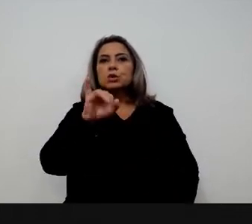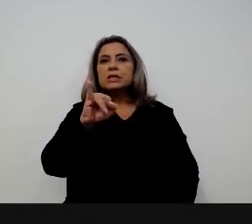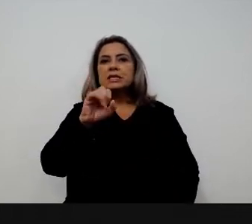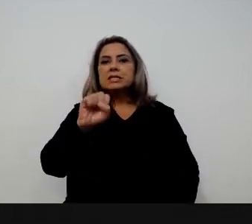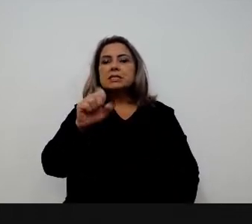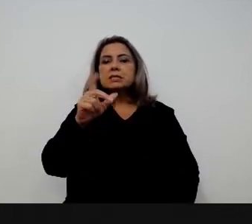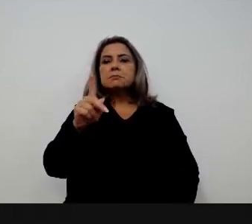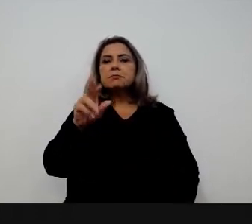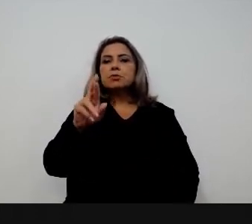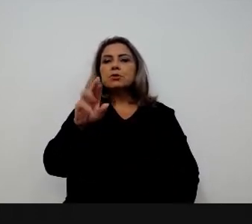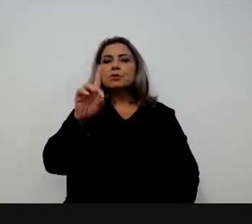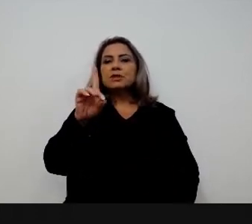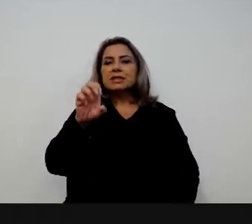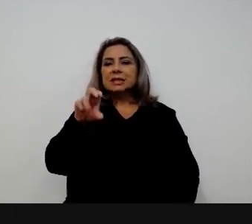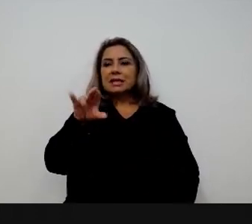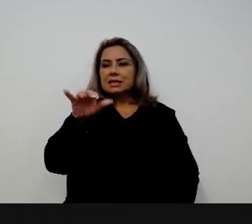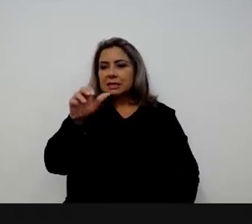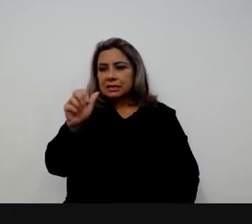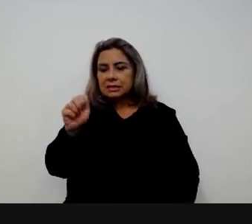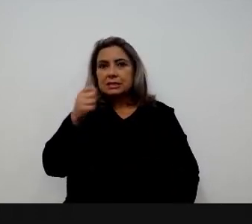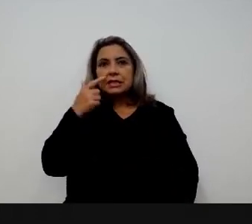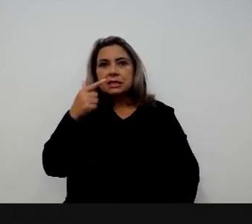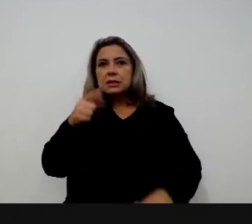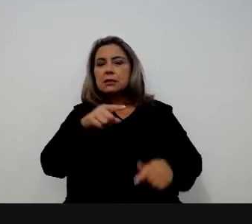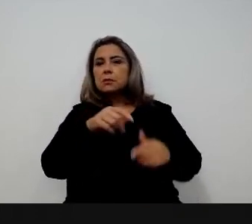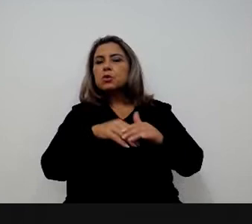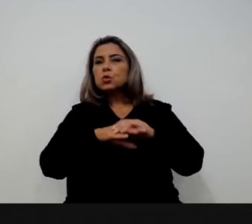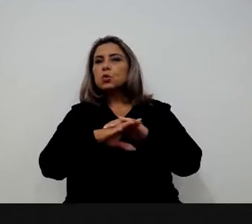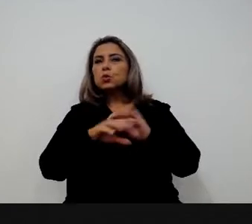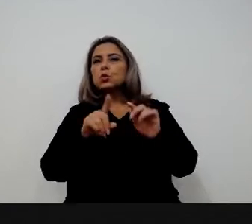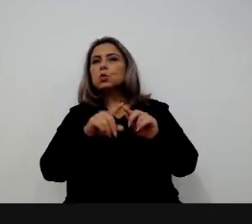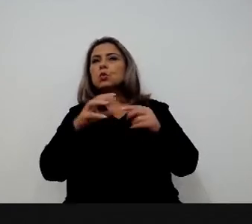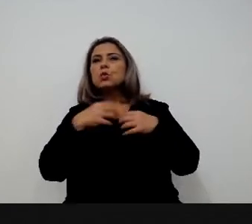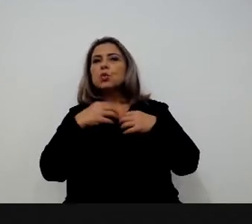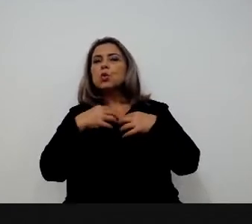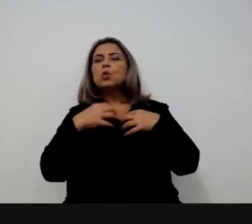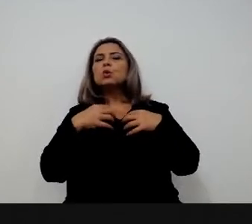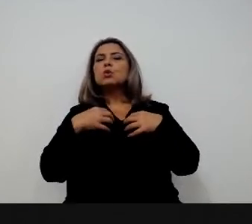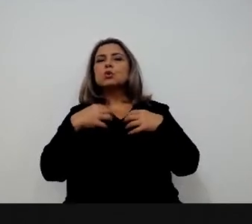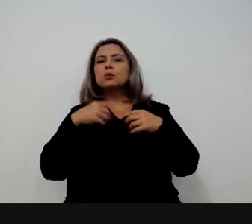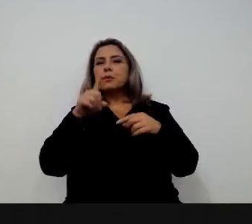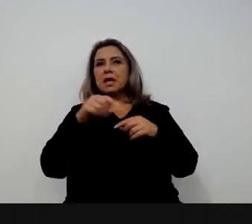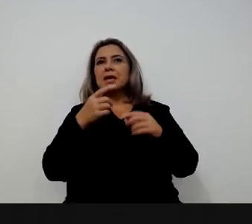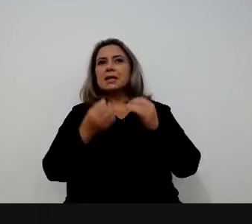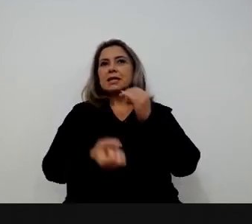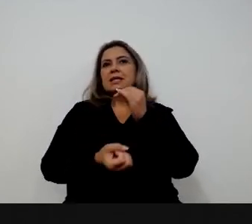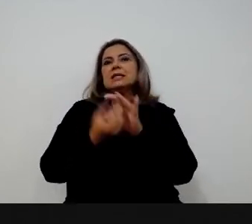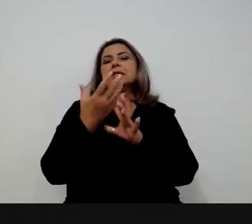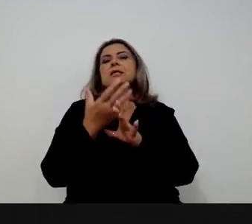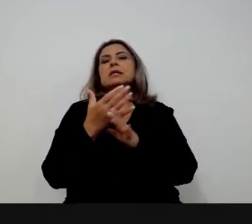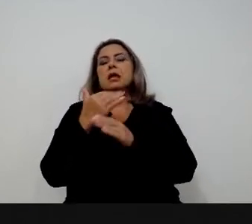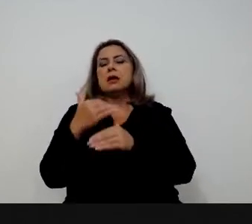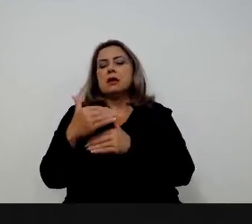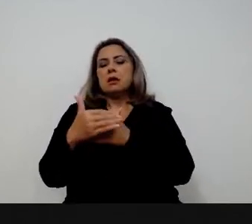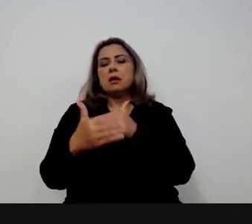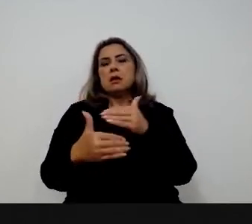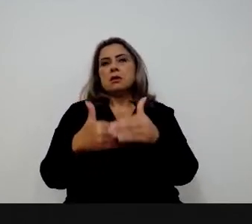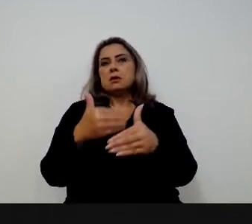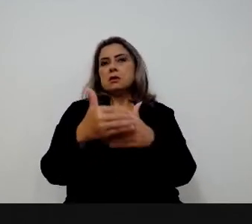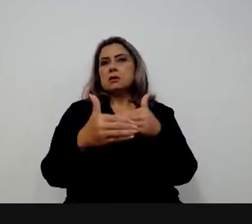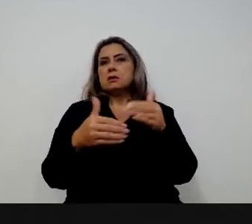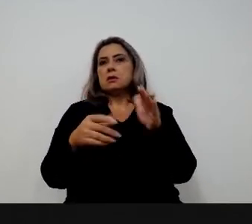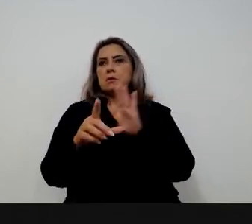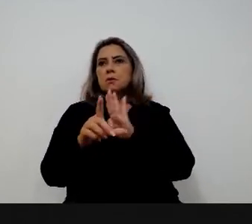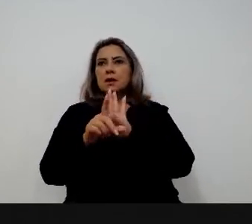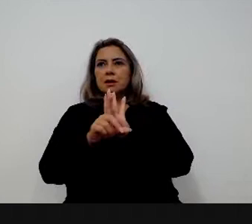marcos jurídicos, a gente precisa também criar novas culturas. Isso é uma forma de a gente criar uma nova cultura. Criar um curso junto com a